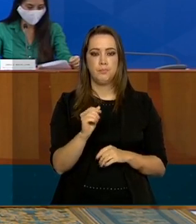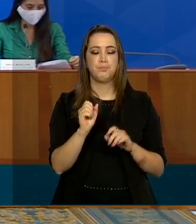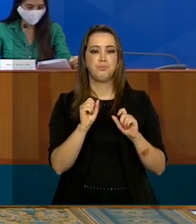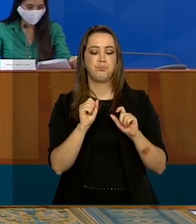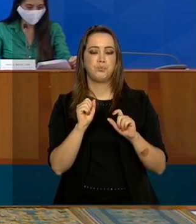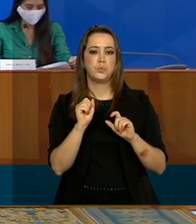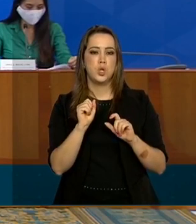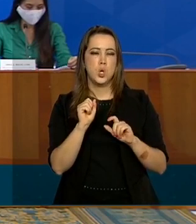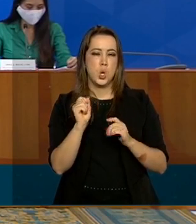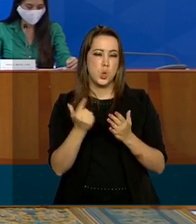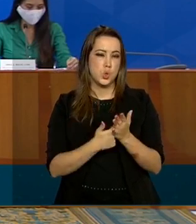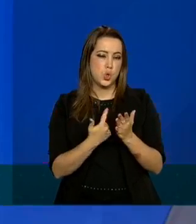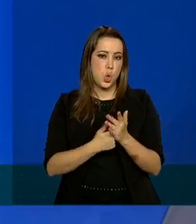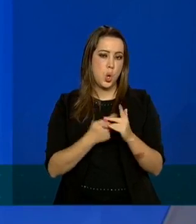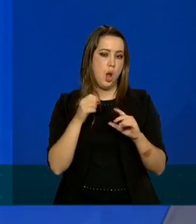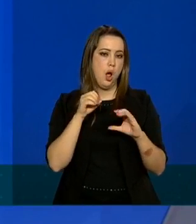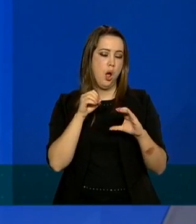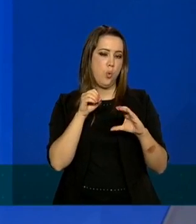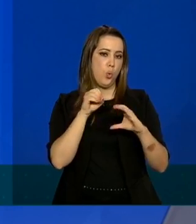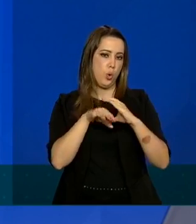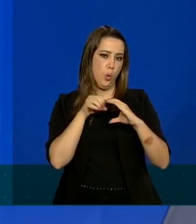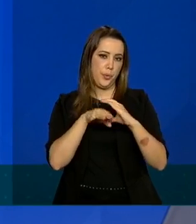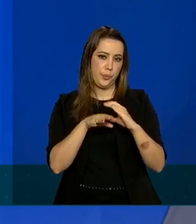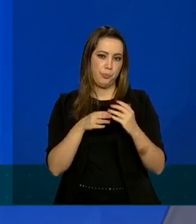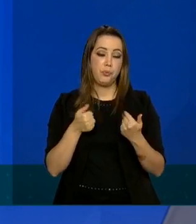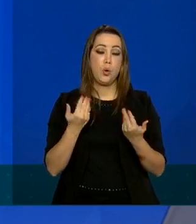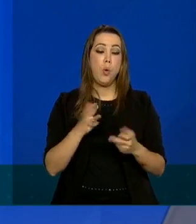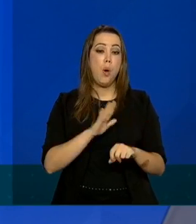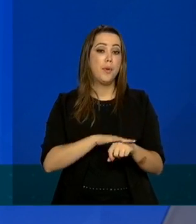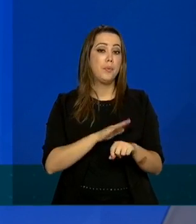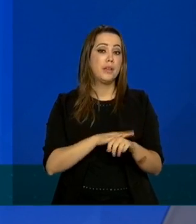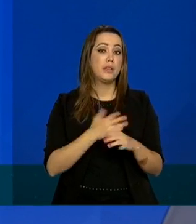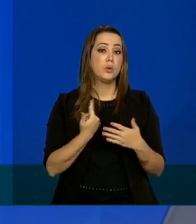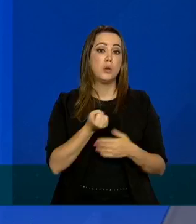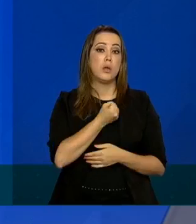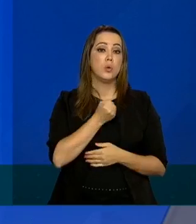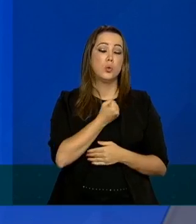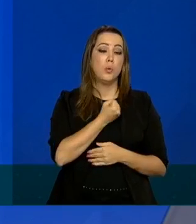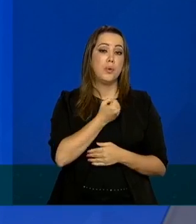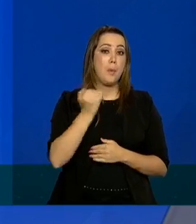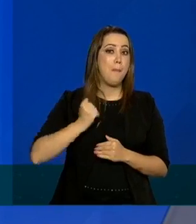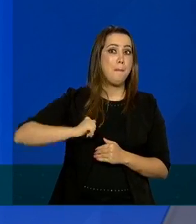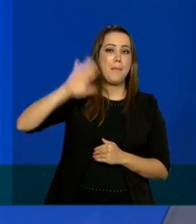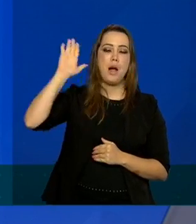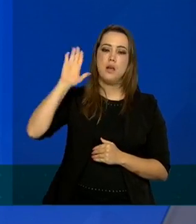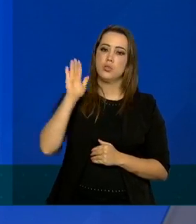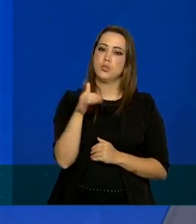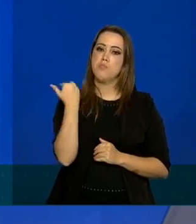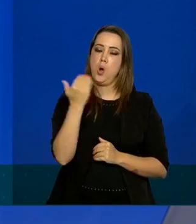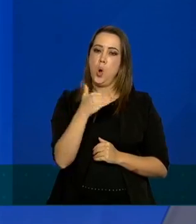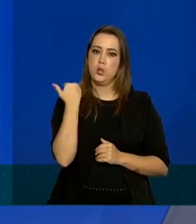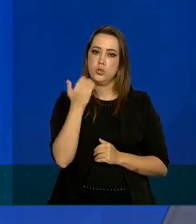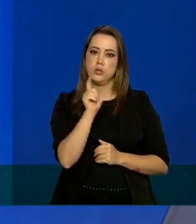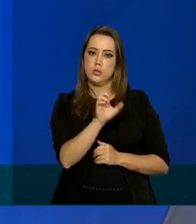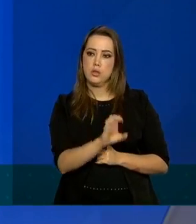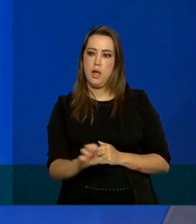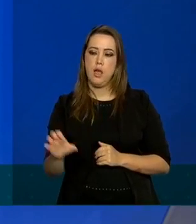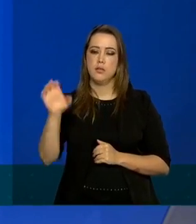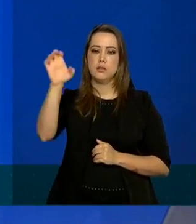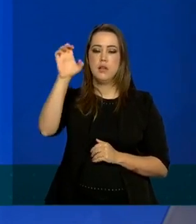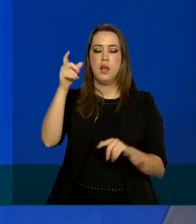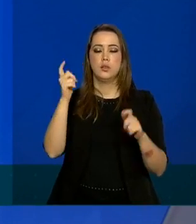quando será pelas projeções do ministério da saúde o pico de casos e mortes em cada região do país favor